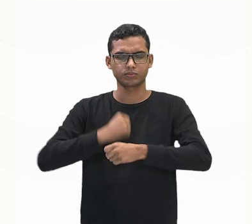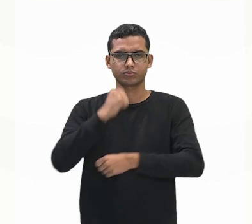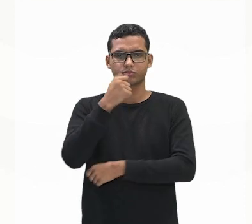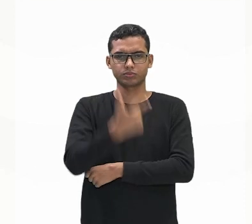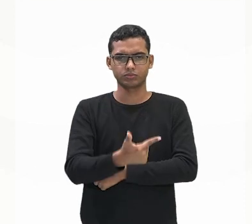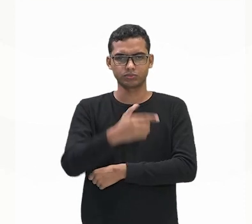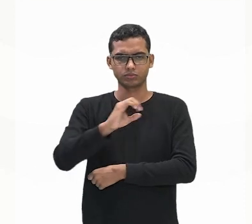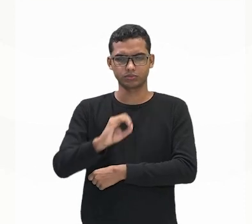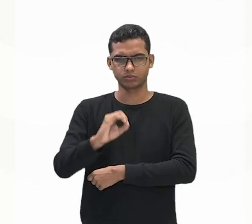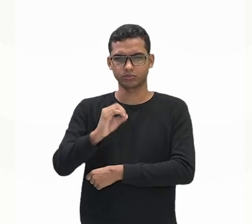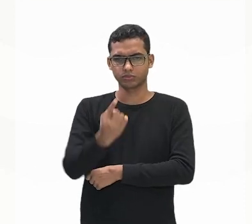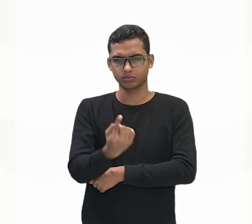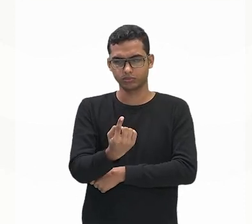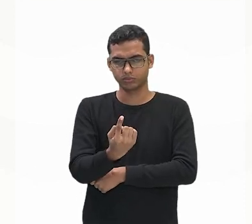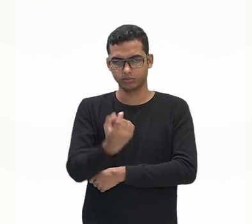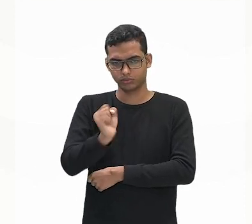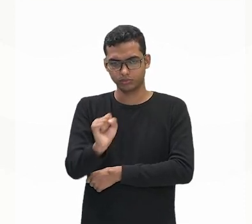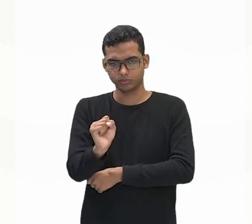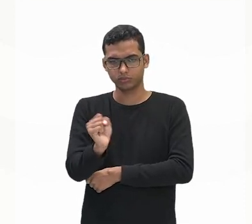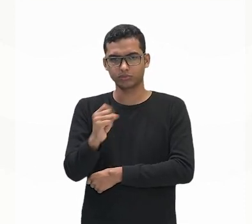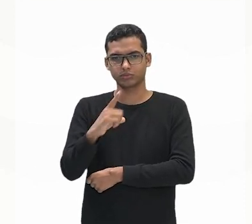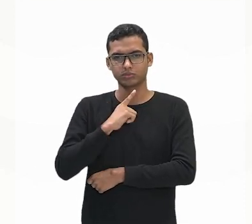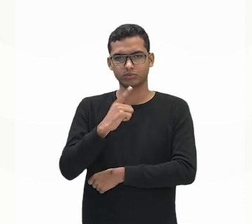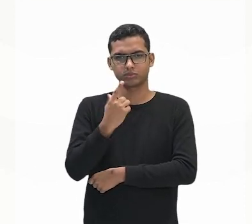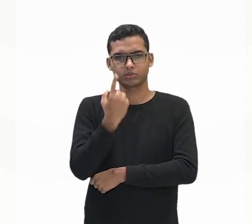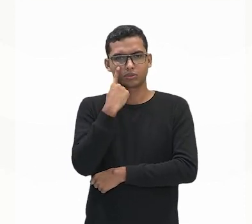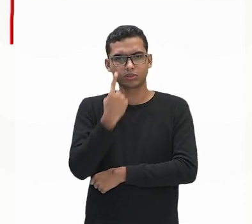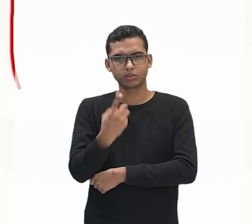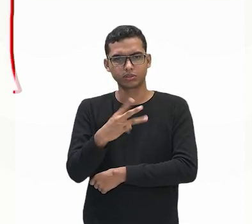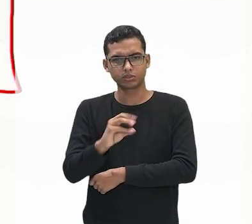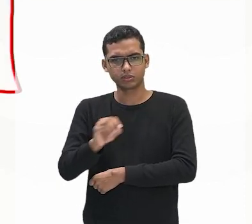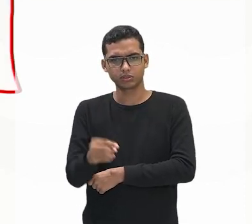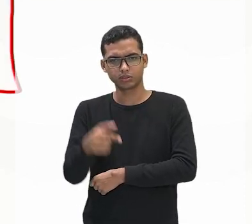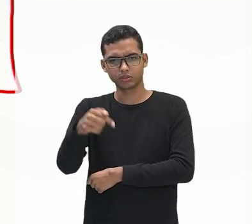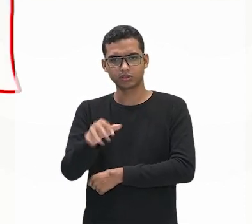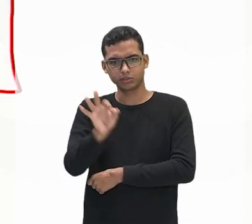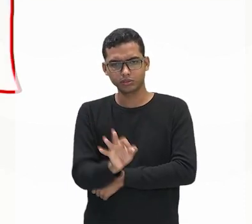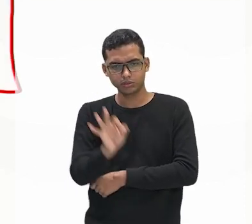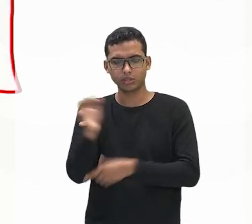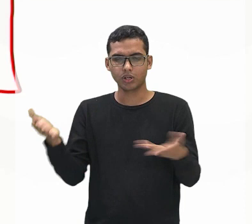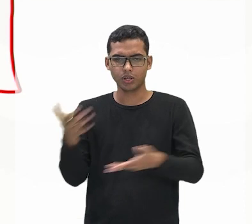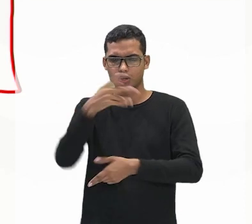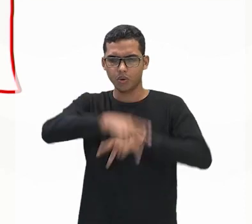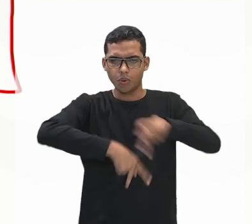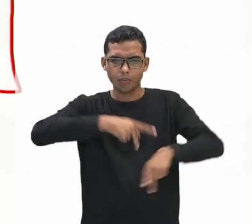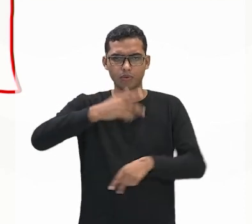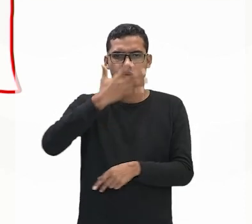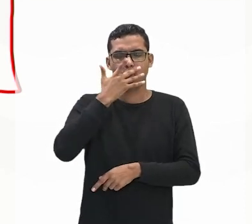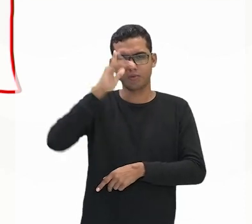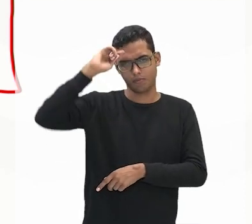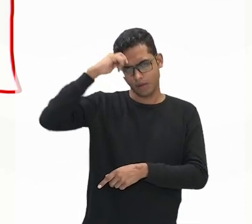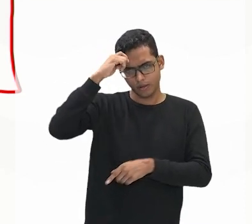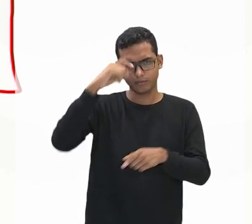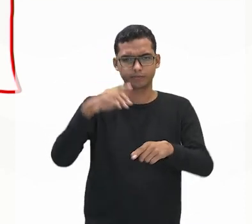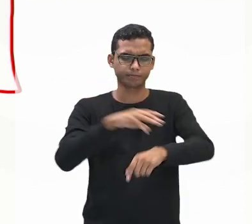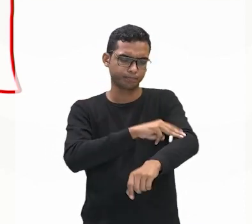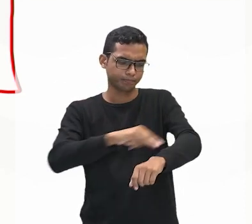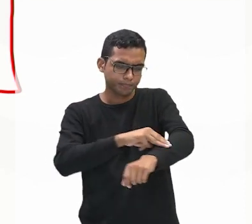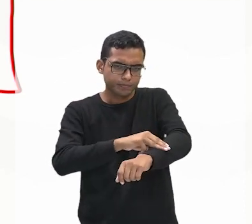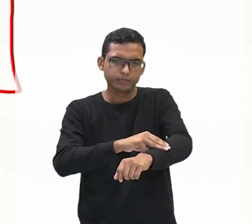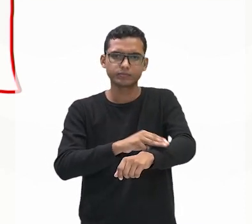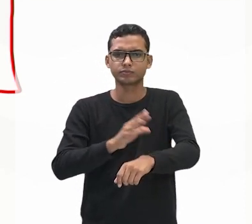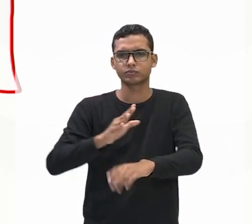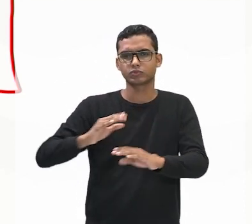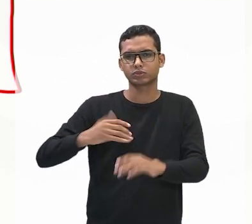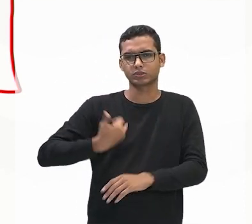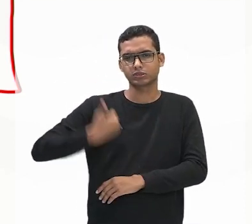,3%. Mas a população preta ou parda com mais de 60 anos, esses índices são muito